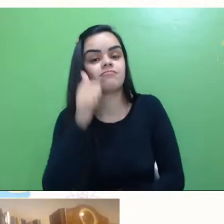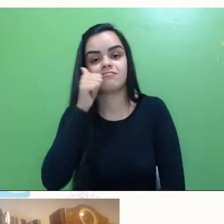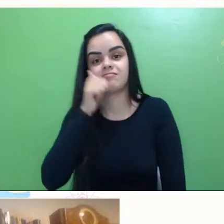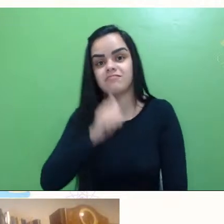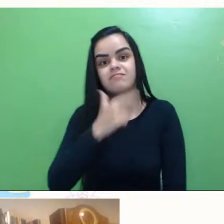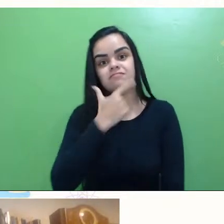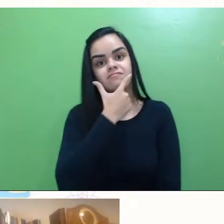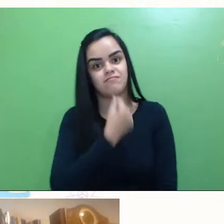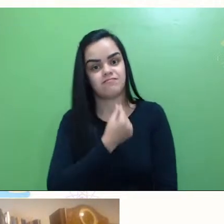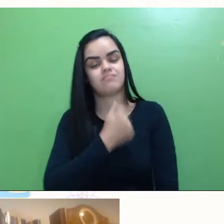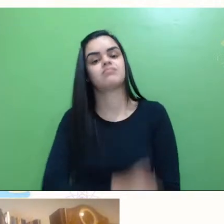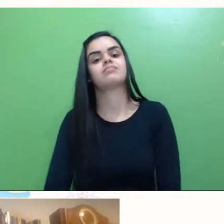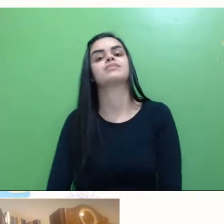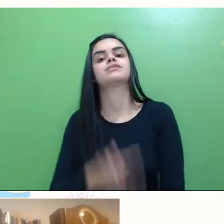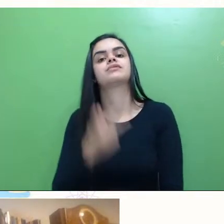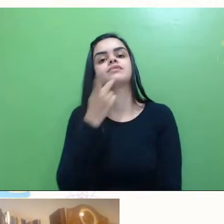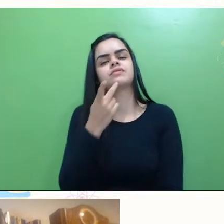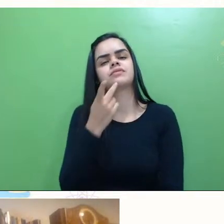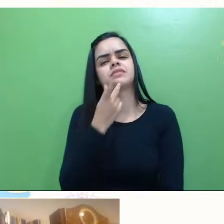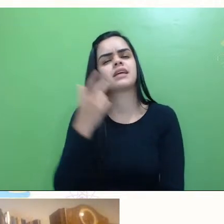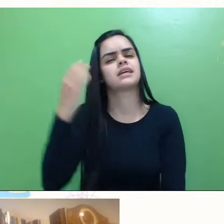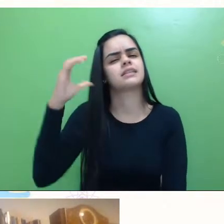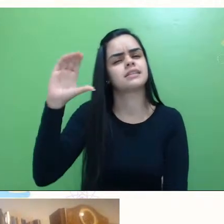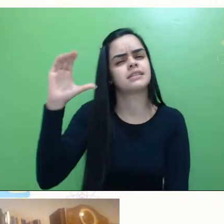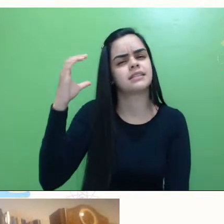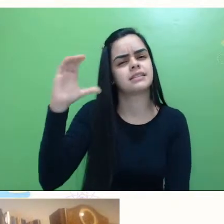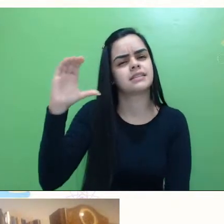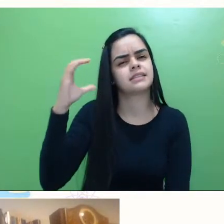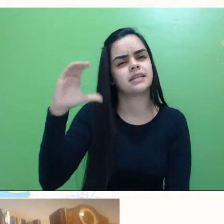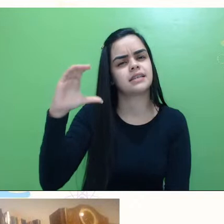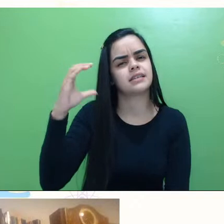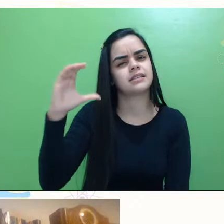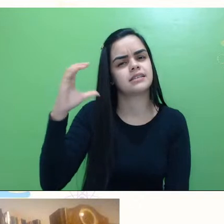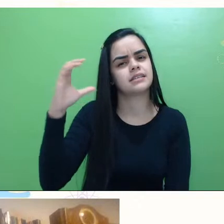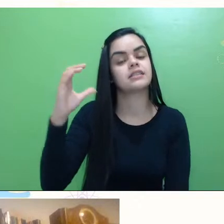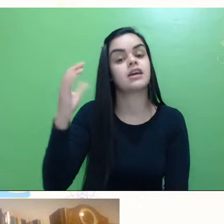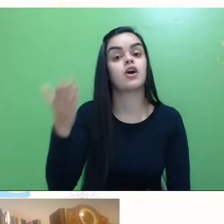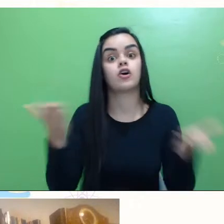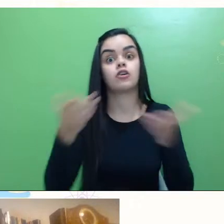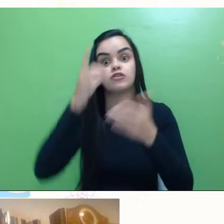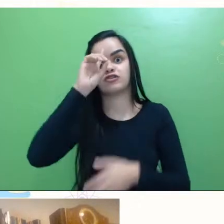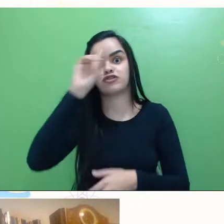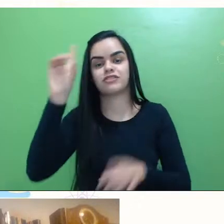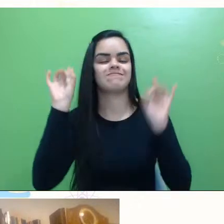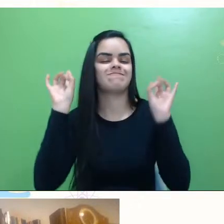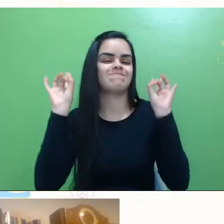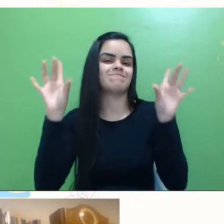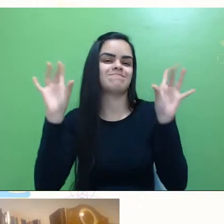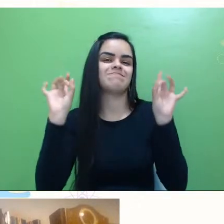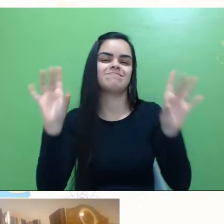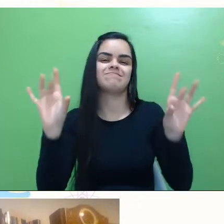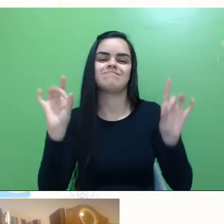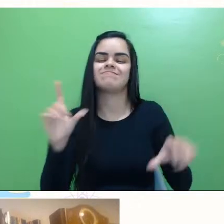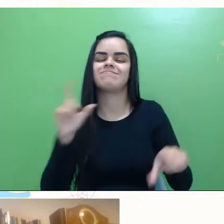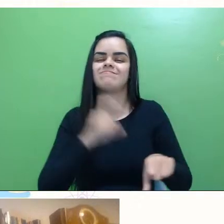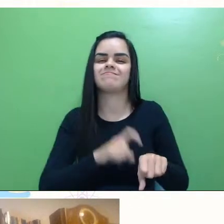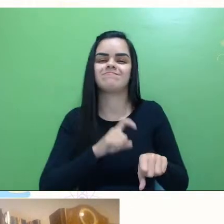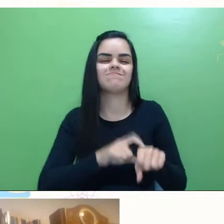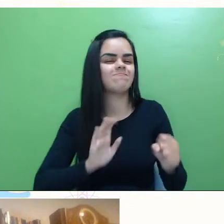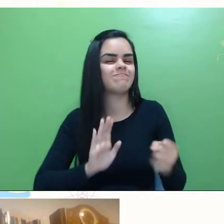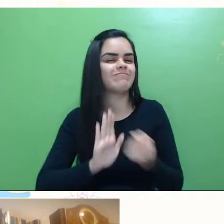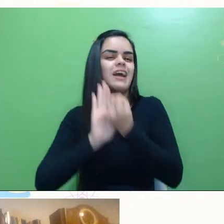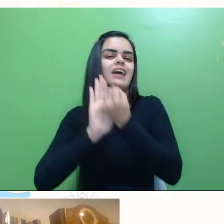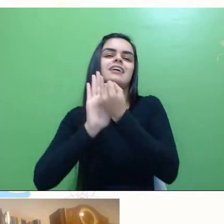Antônio. Então, falar sobre ciência num dia de hoje é realmente um momento muito especial.